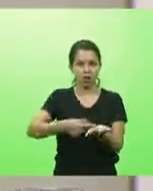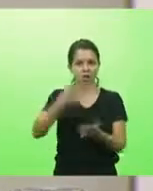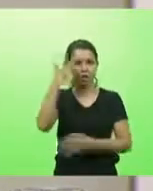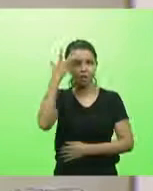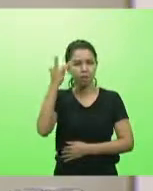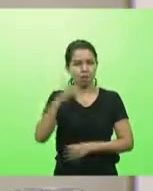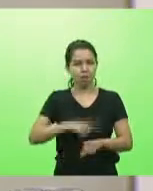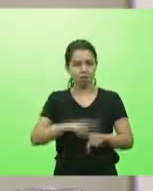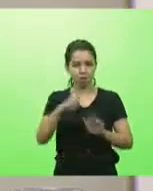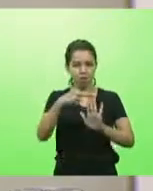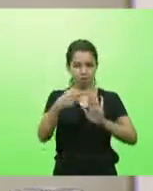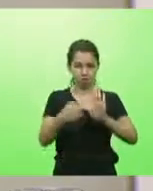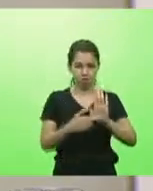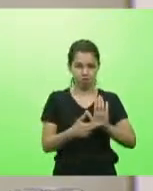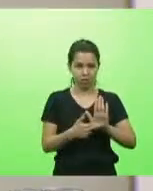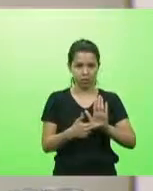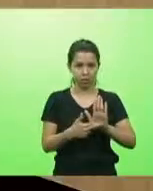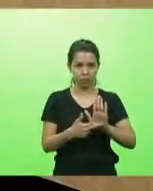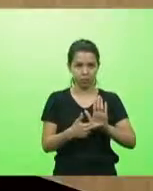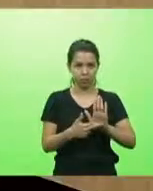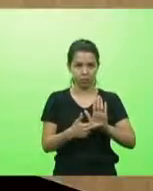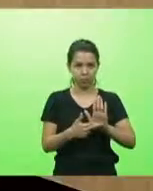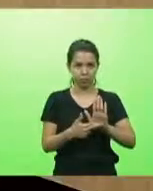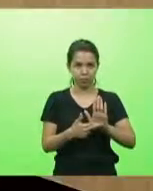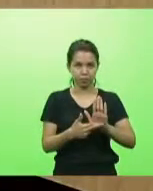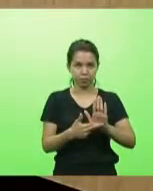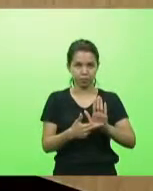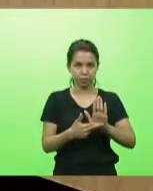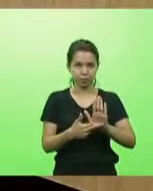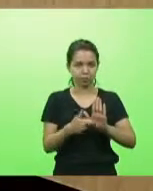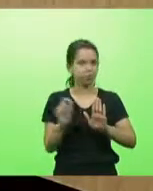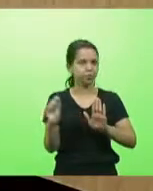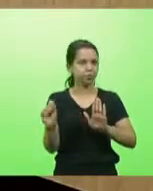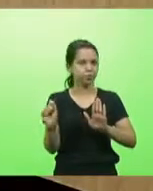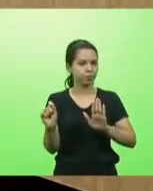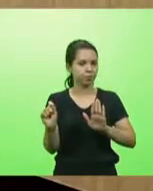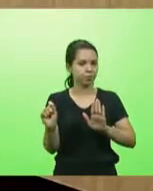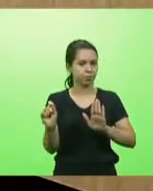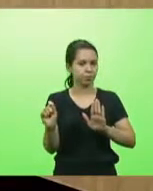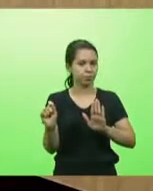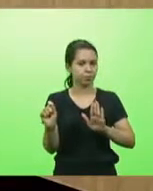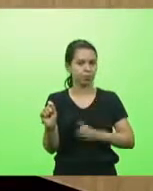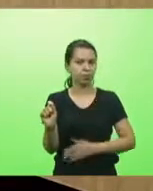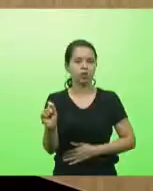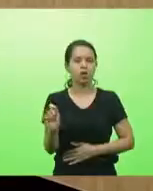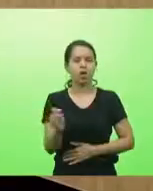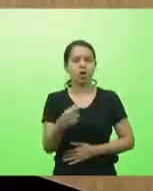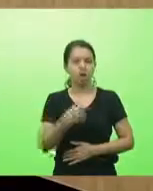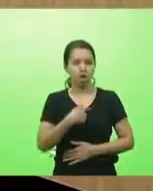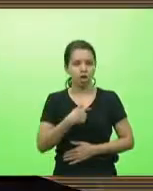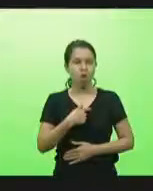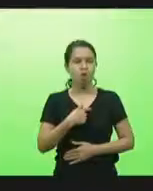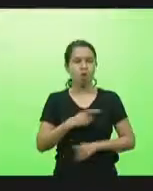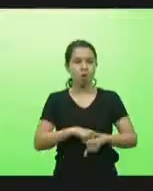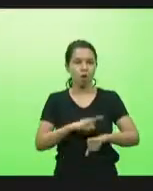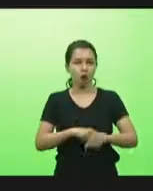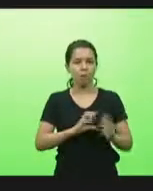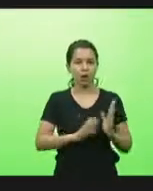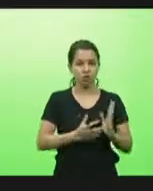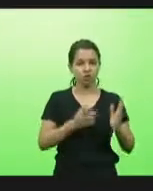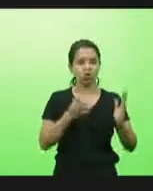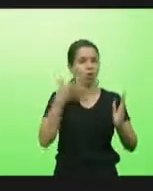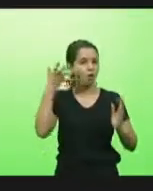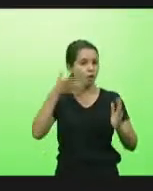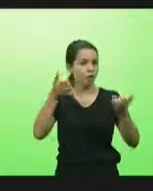horário regimental. Sim. É como eu falei no horário do partido, então agradeço aí por ter me chamado, mas eu já,